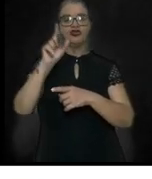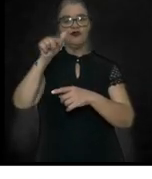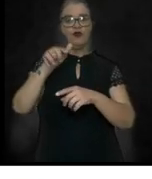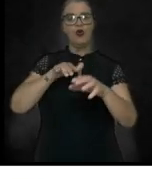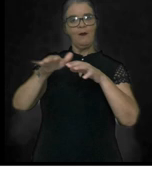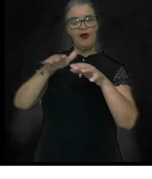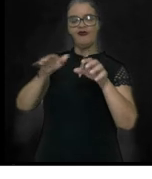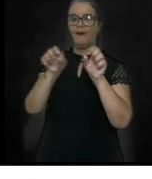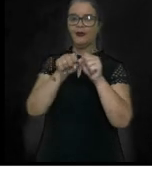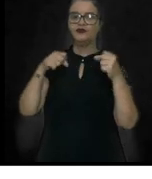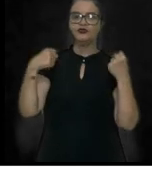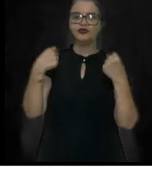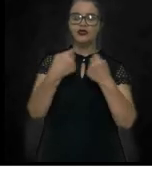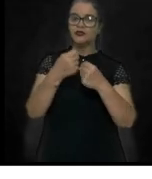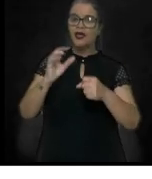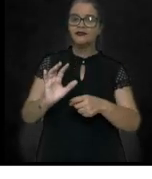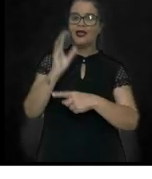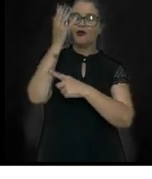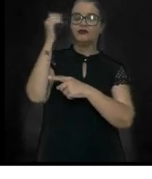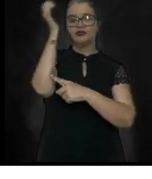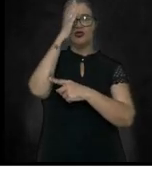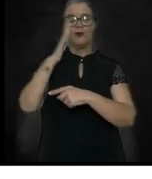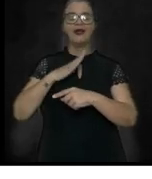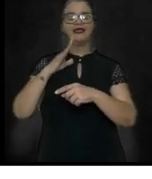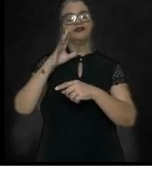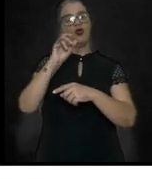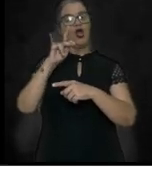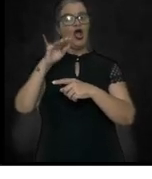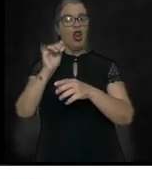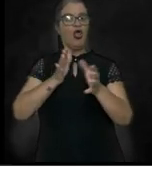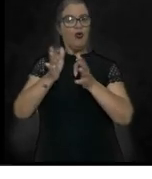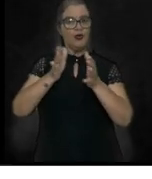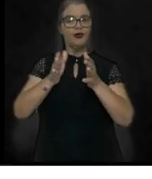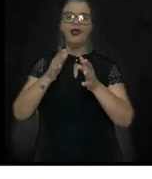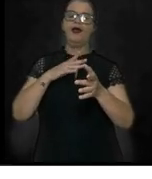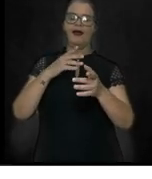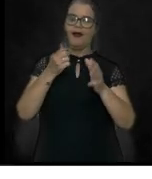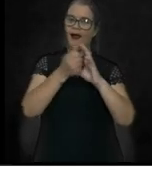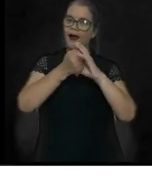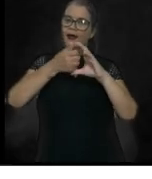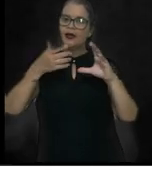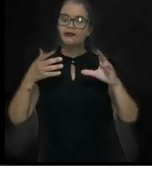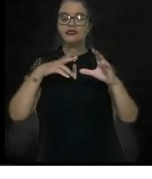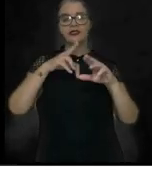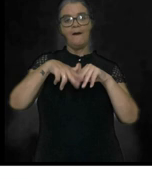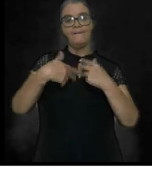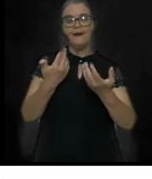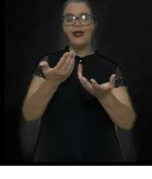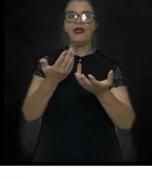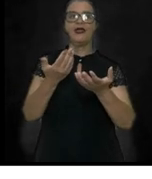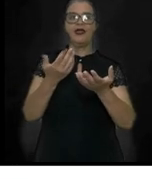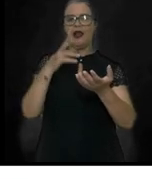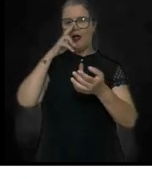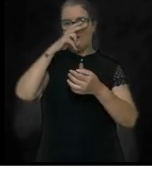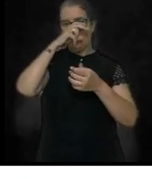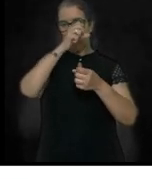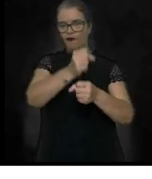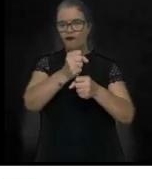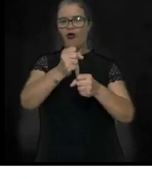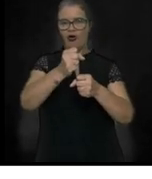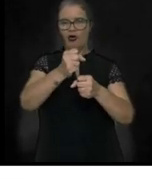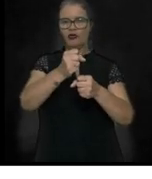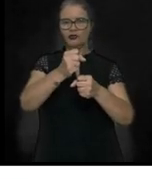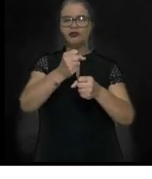ocorridos no Brasil Colônia, caracterizados pelo forte seio de conquista da